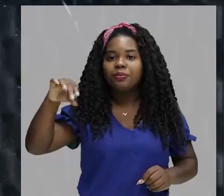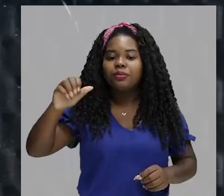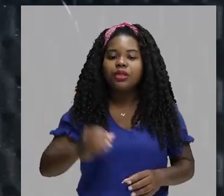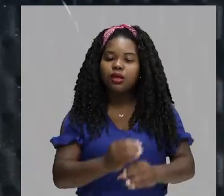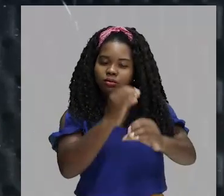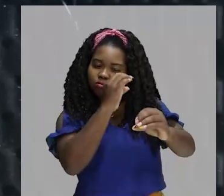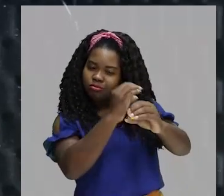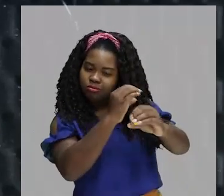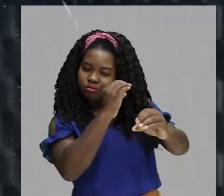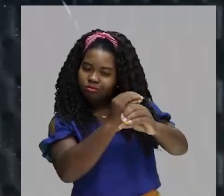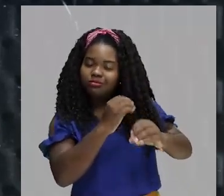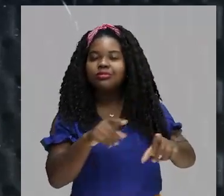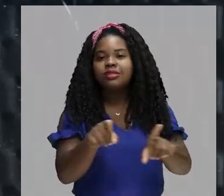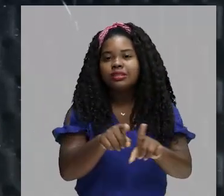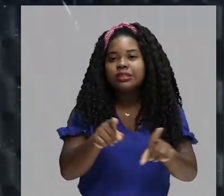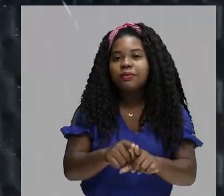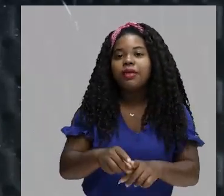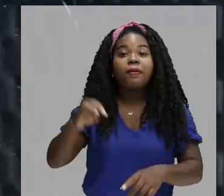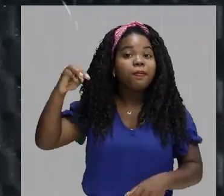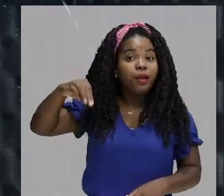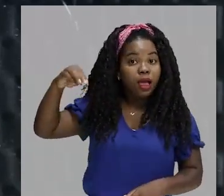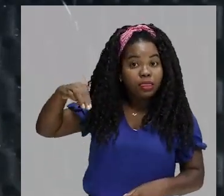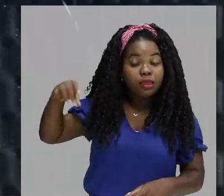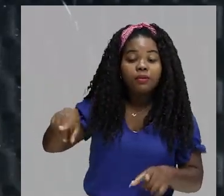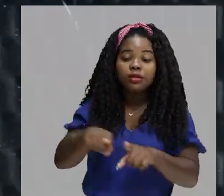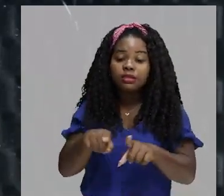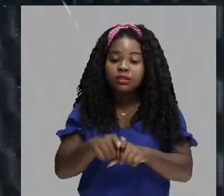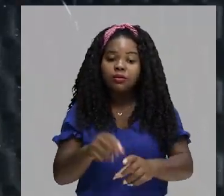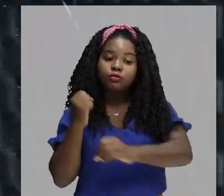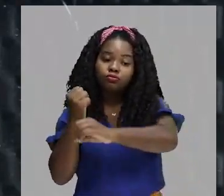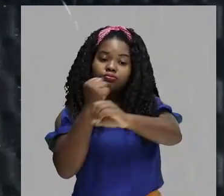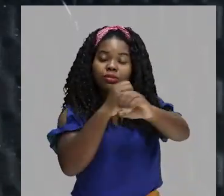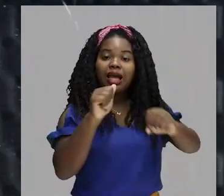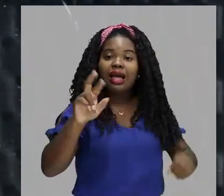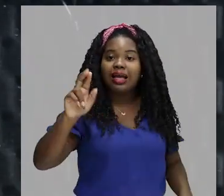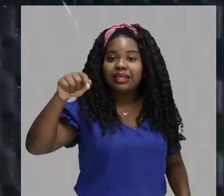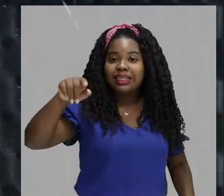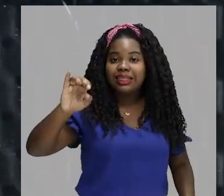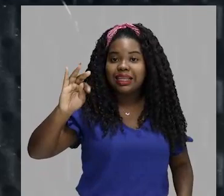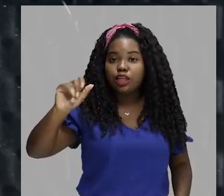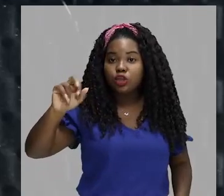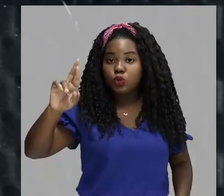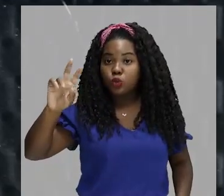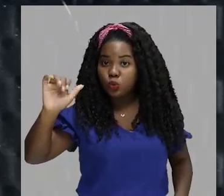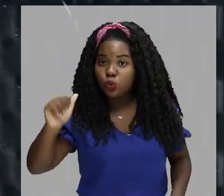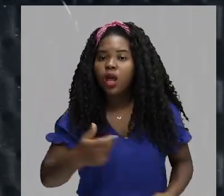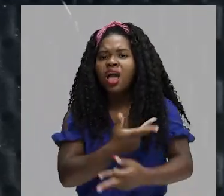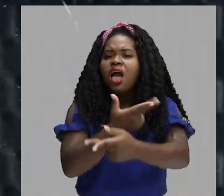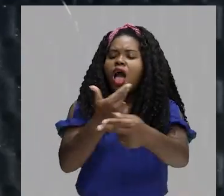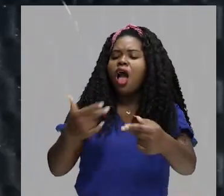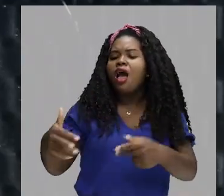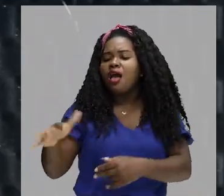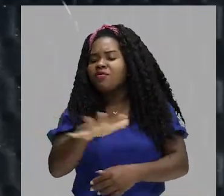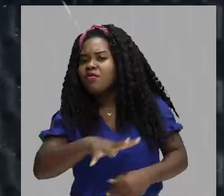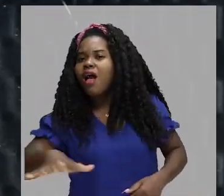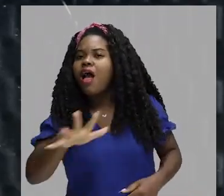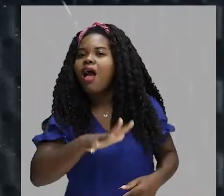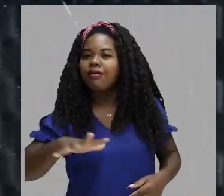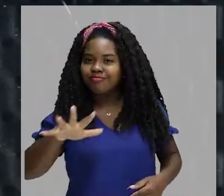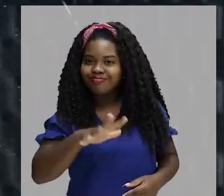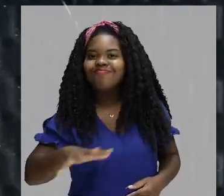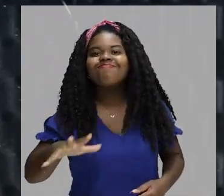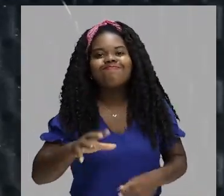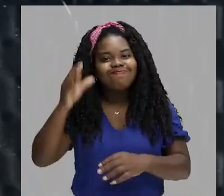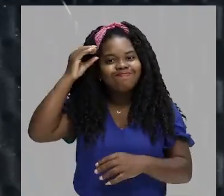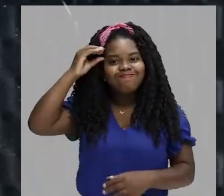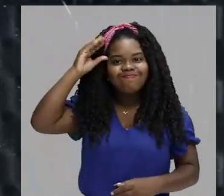a engenharia, a arquitetura. E realizaram grandes construções. Construíram sistema de irrigações